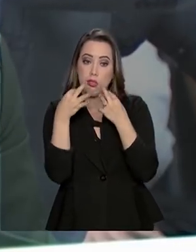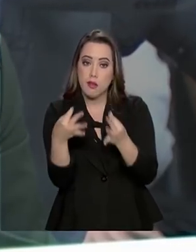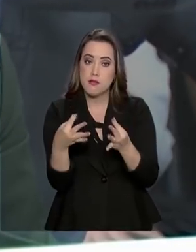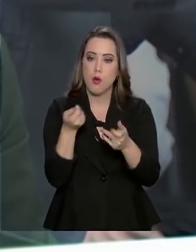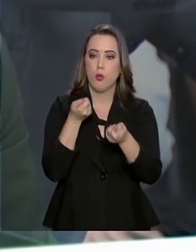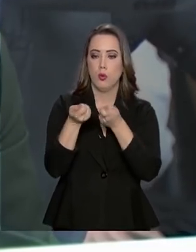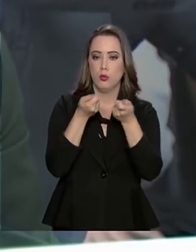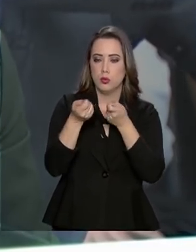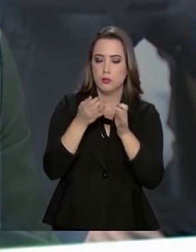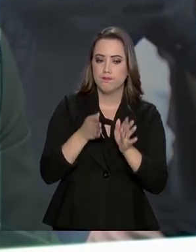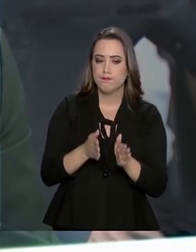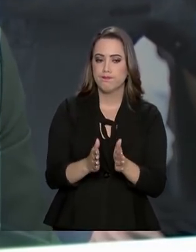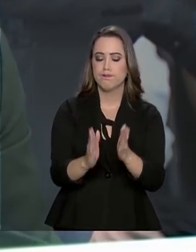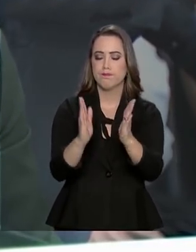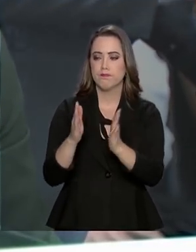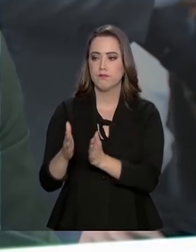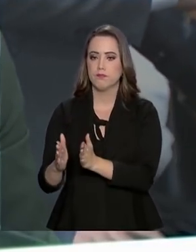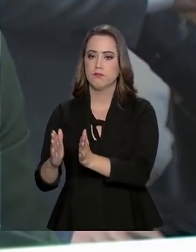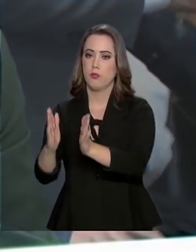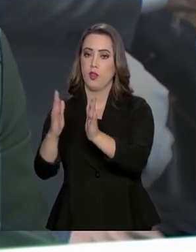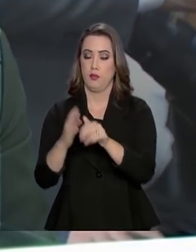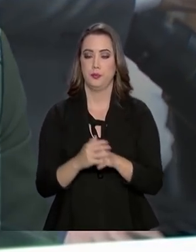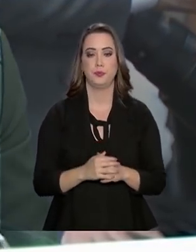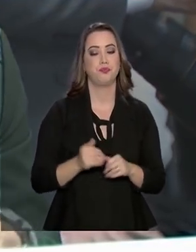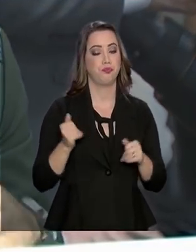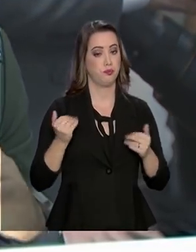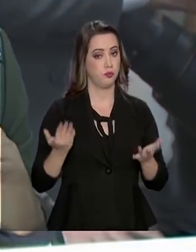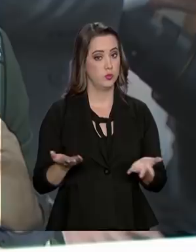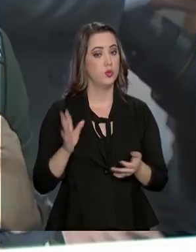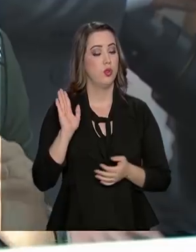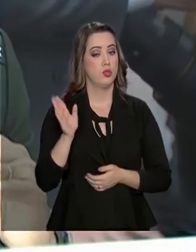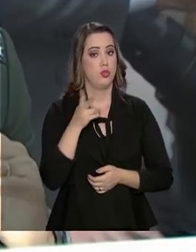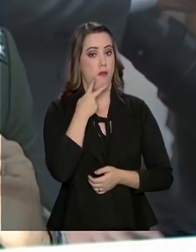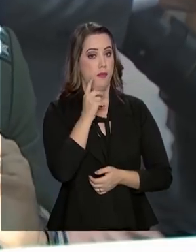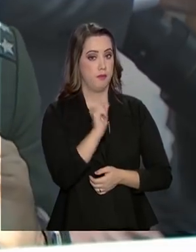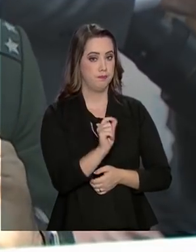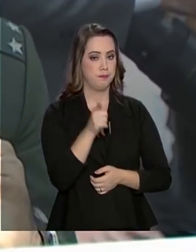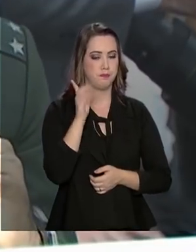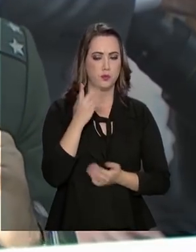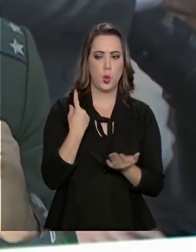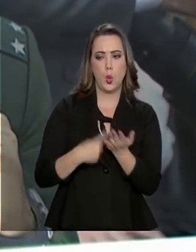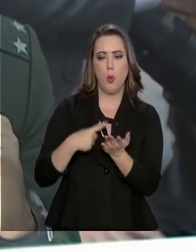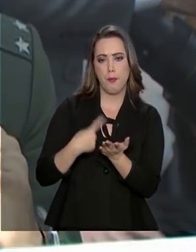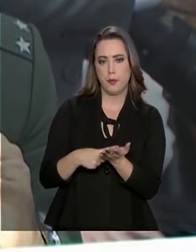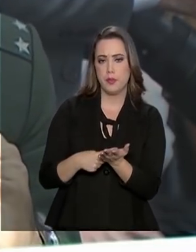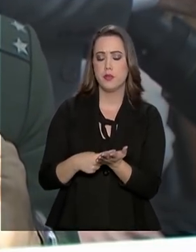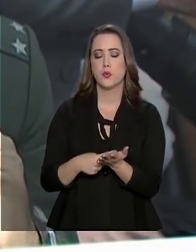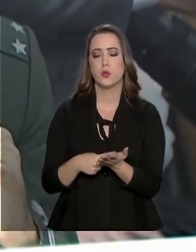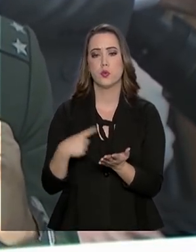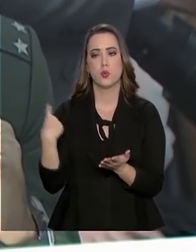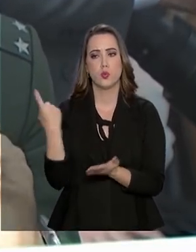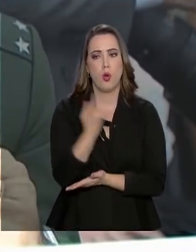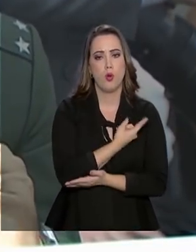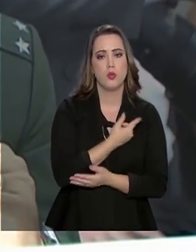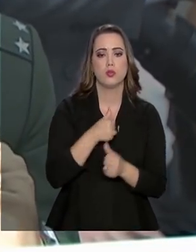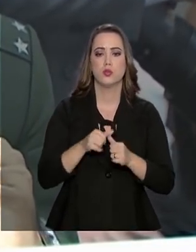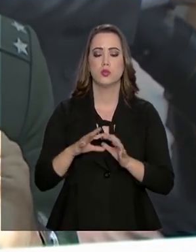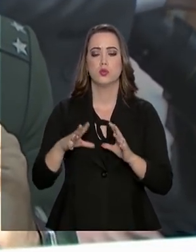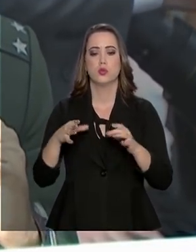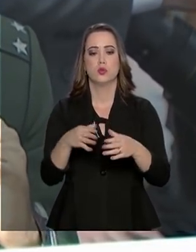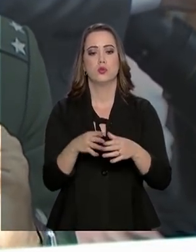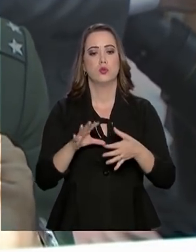controle desse tráfego e como disse é o nosso compromisso compromisso de todos que estão